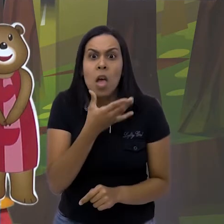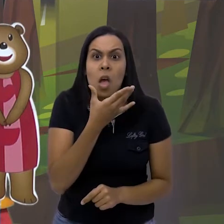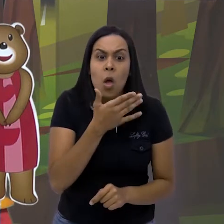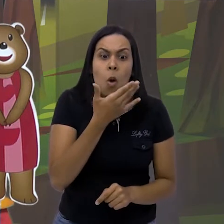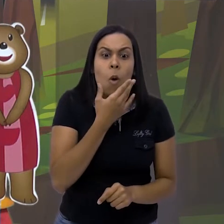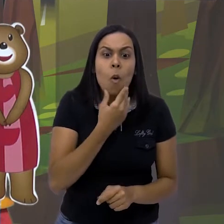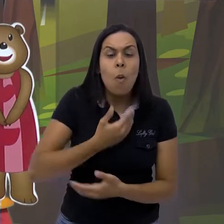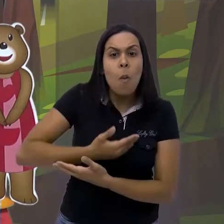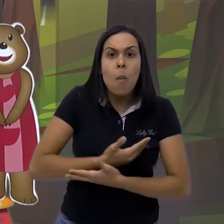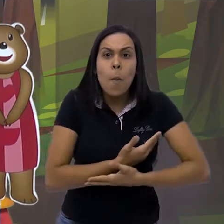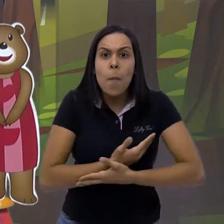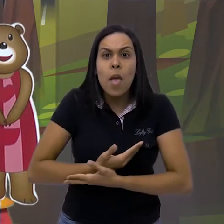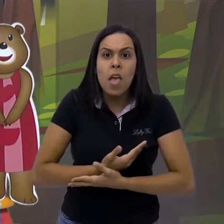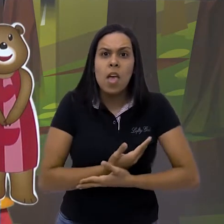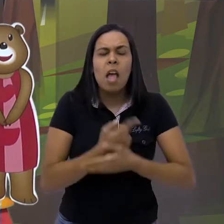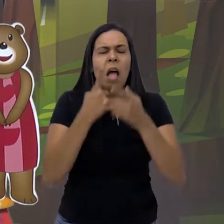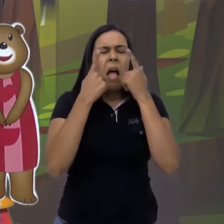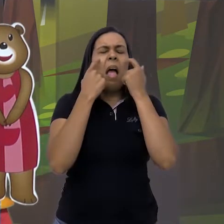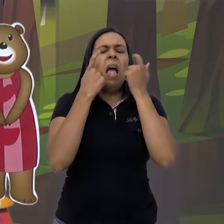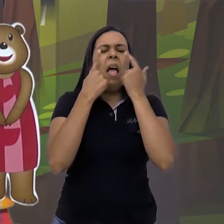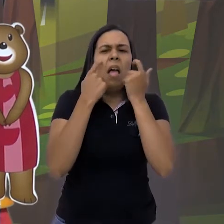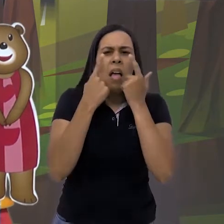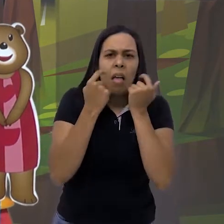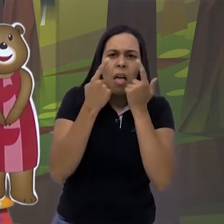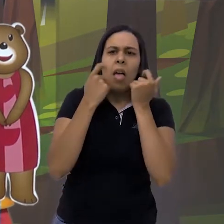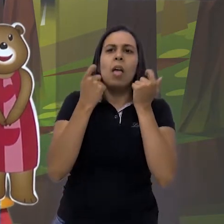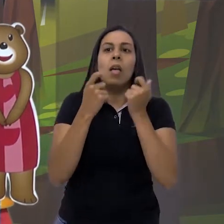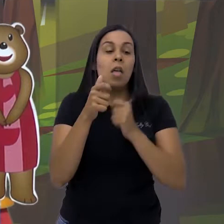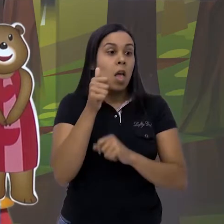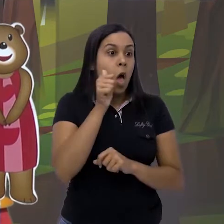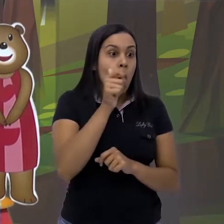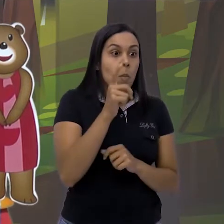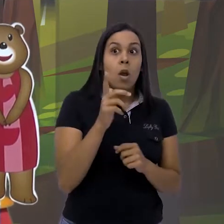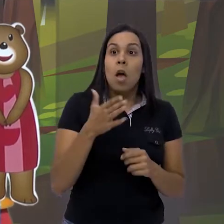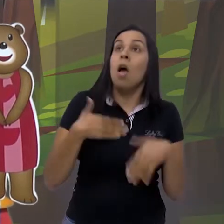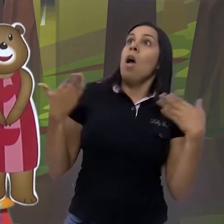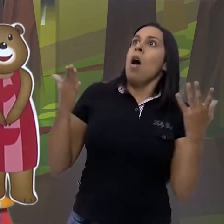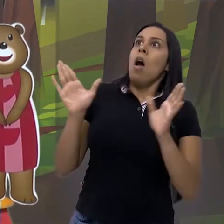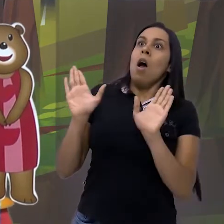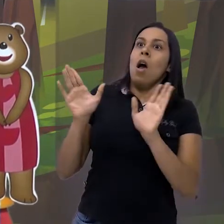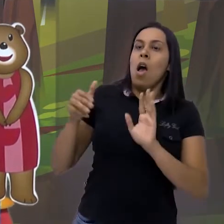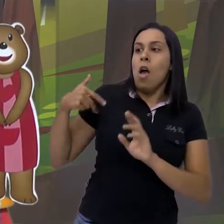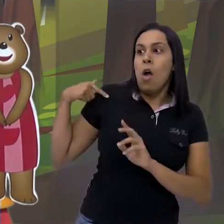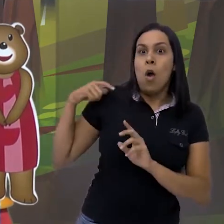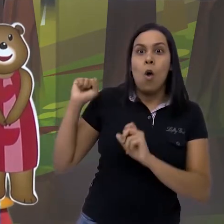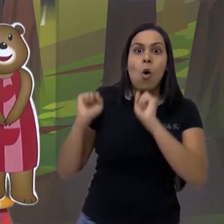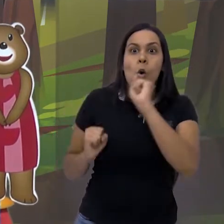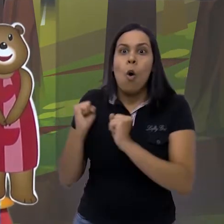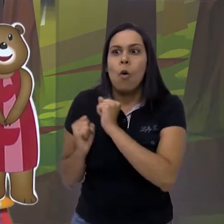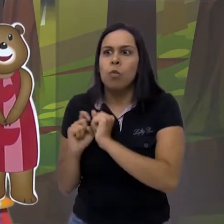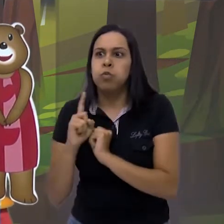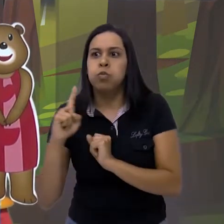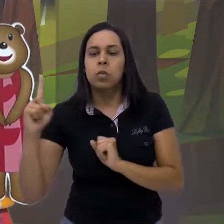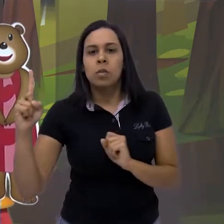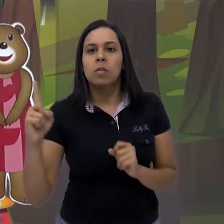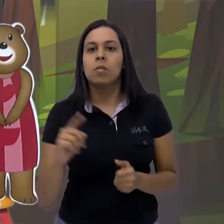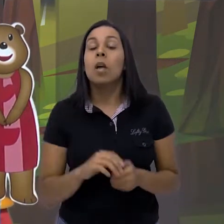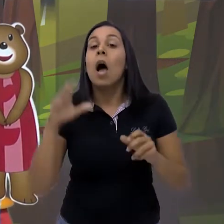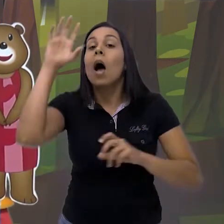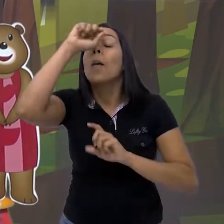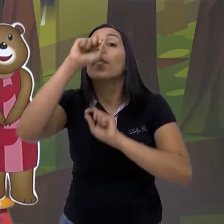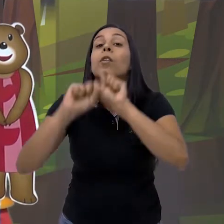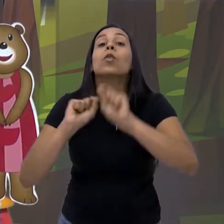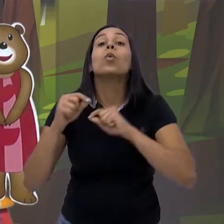bebê chorando, chorando. Ela se assustou e saiu correndo. E sabe o que ela aprendeu com aquela